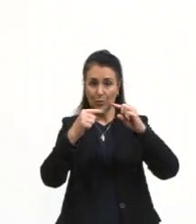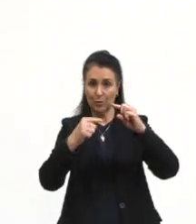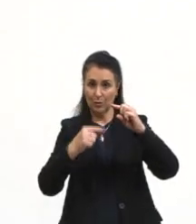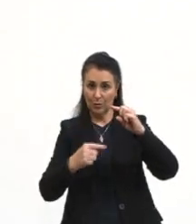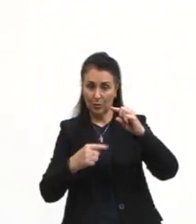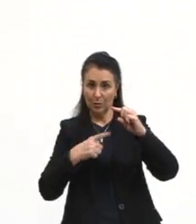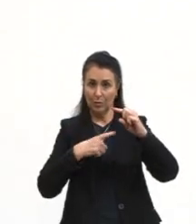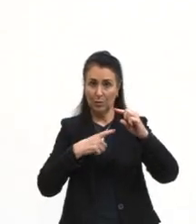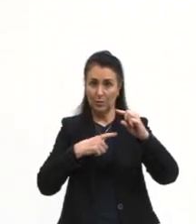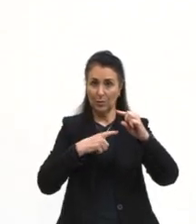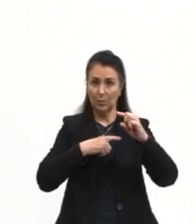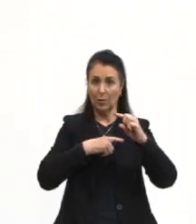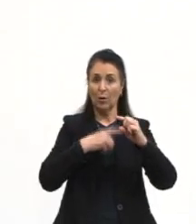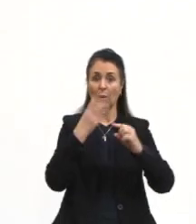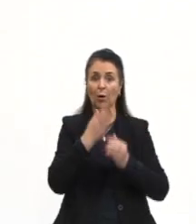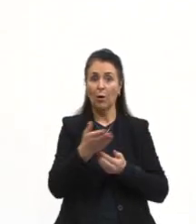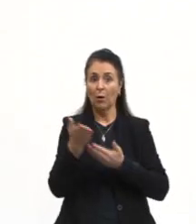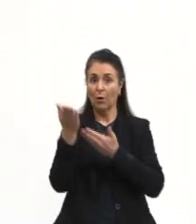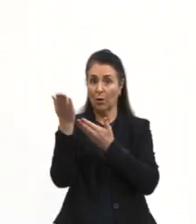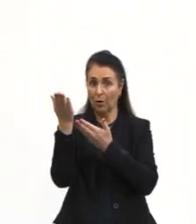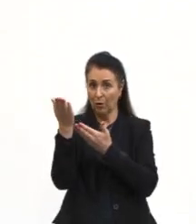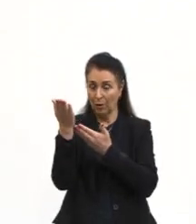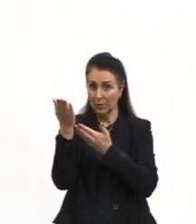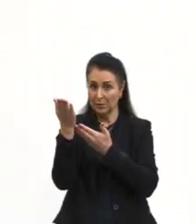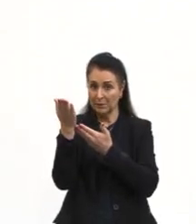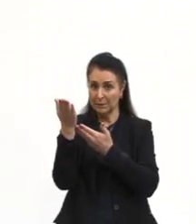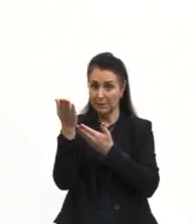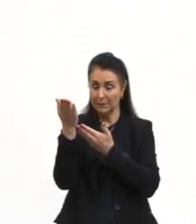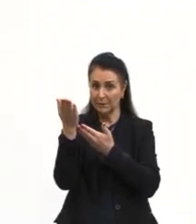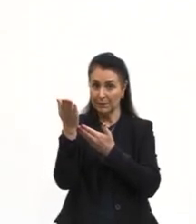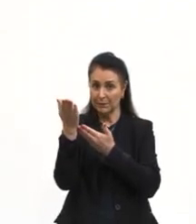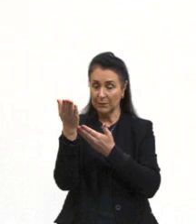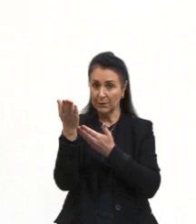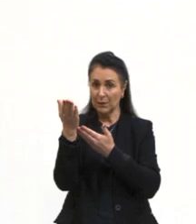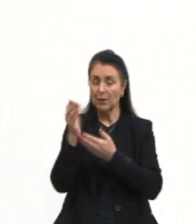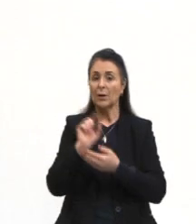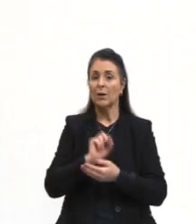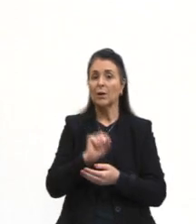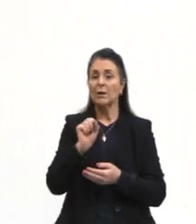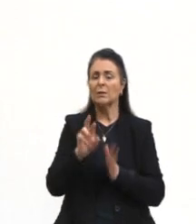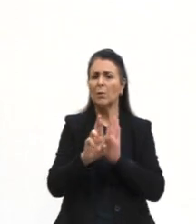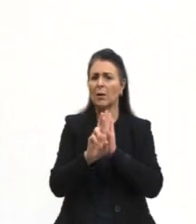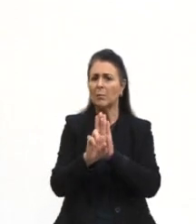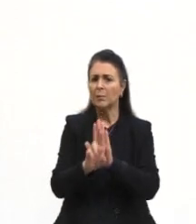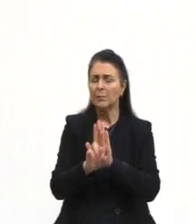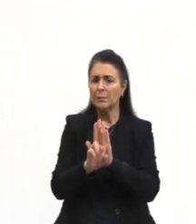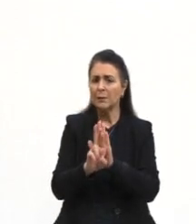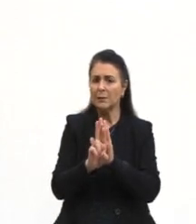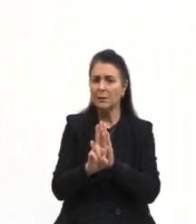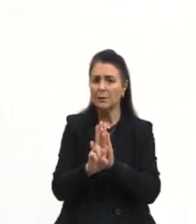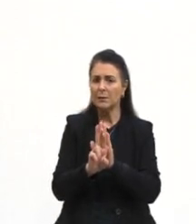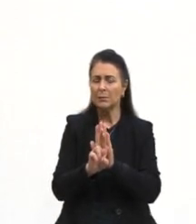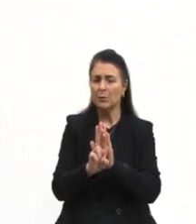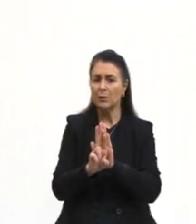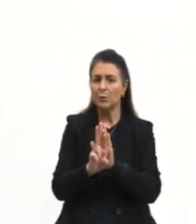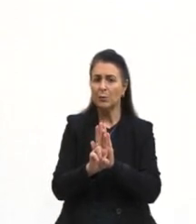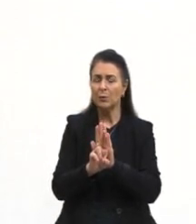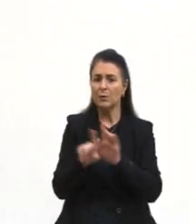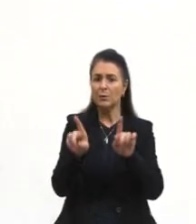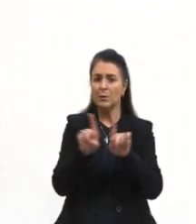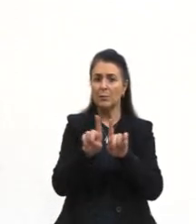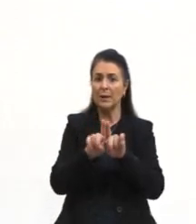os monotremados, também chamados de monotremados. Que são representados pelas equídenas e o